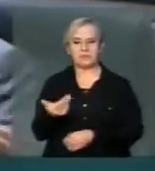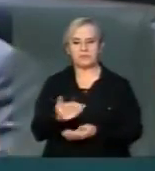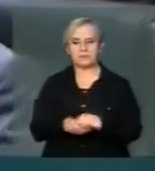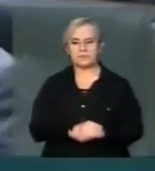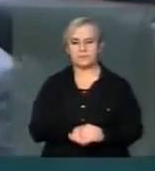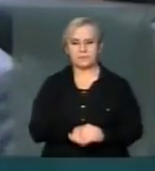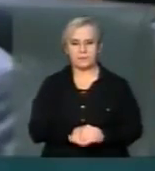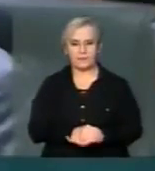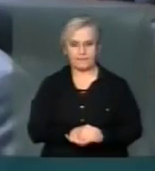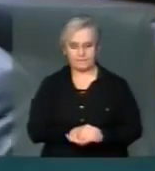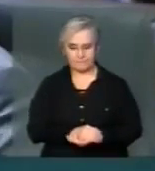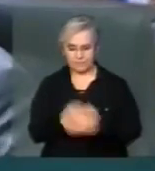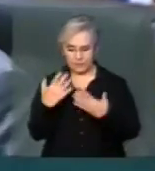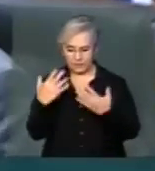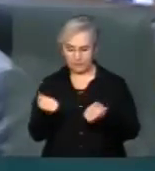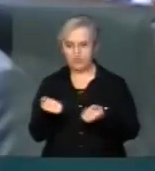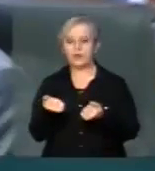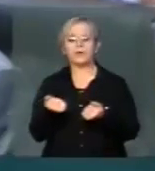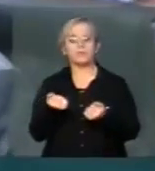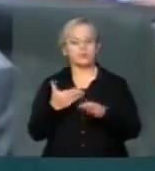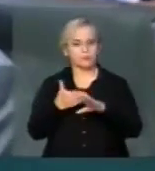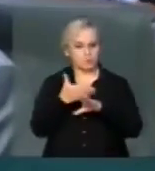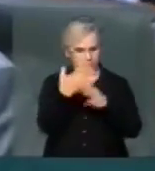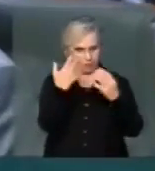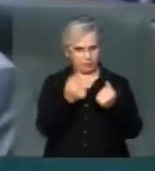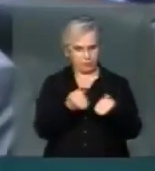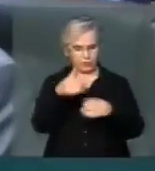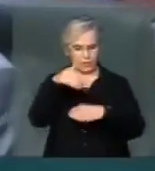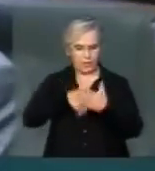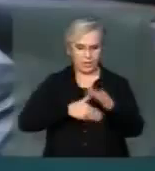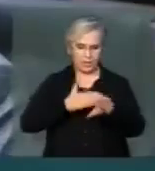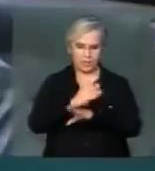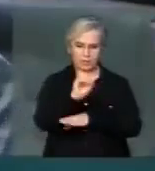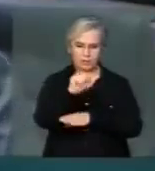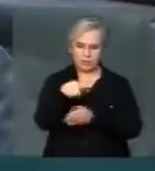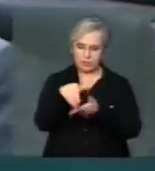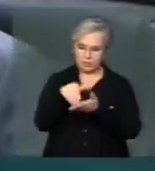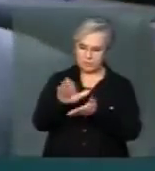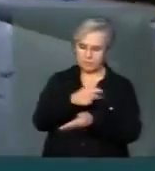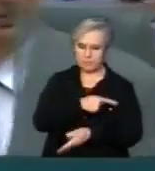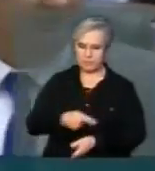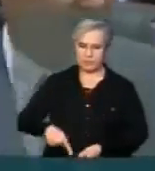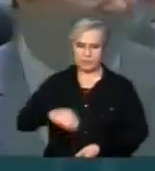de bilhões. Vamos para o impeachment e espero que essa votação se dê rapidamente.